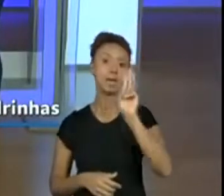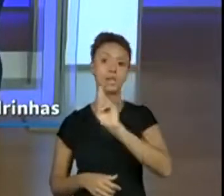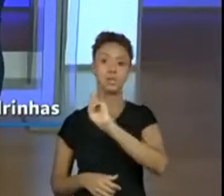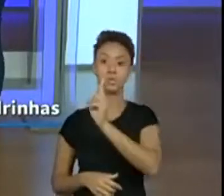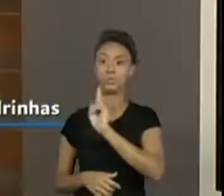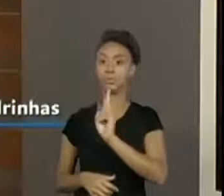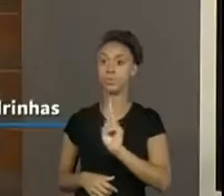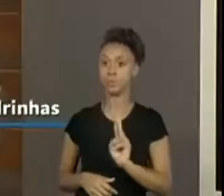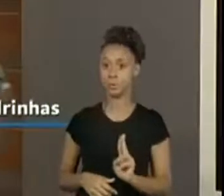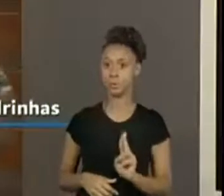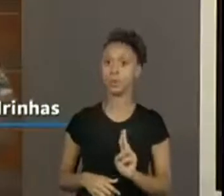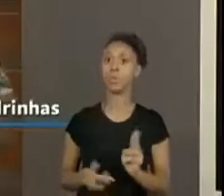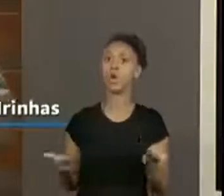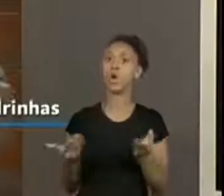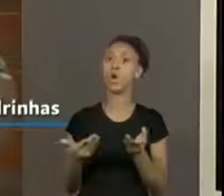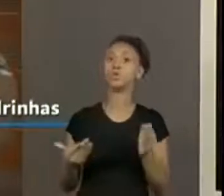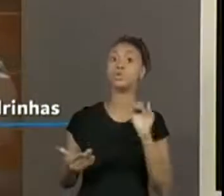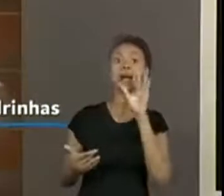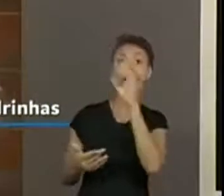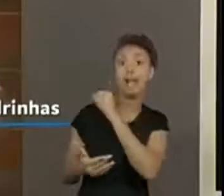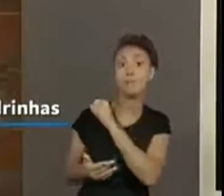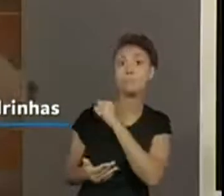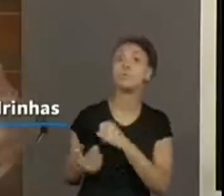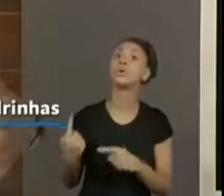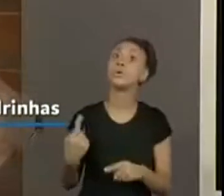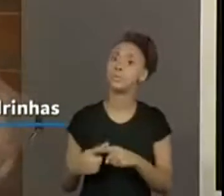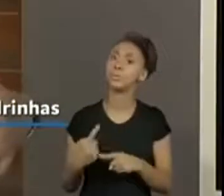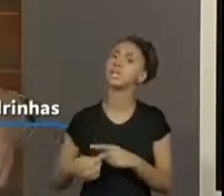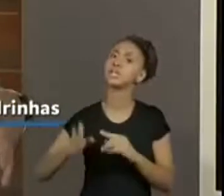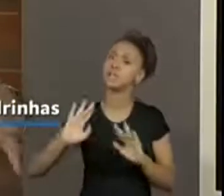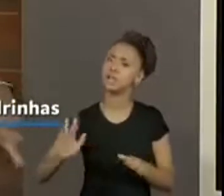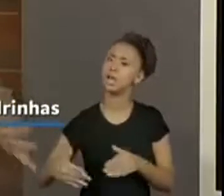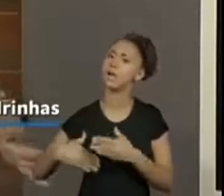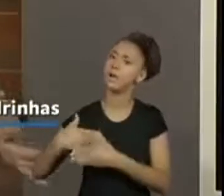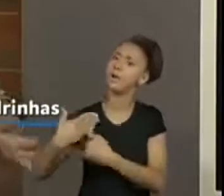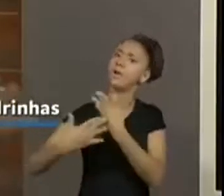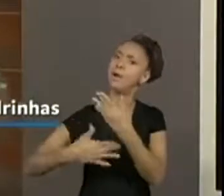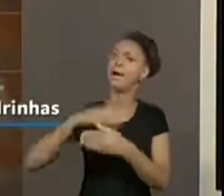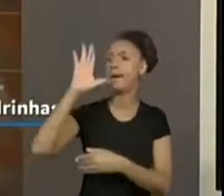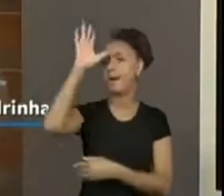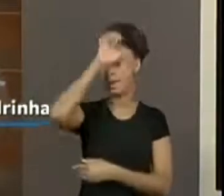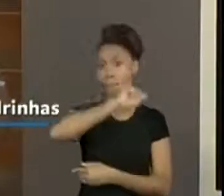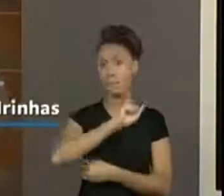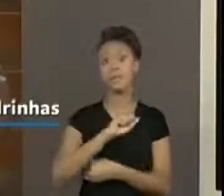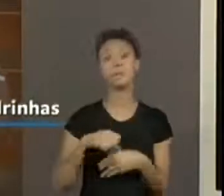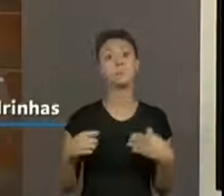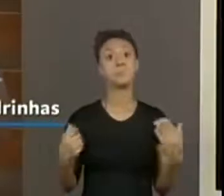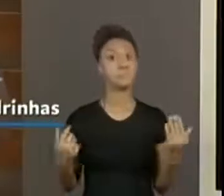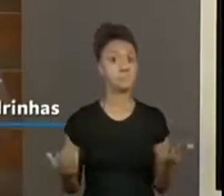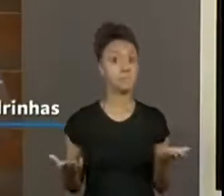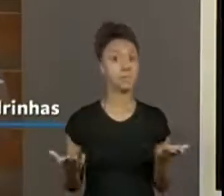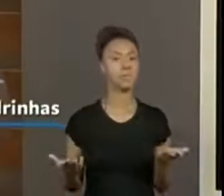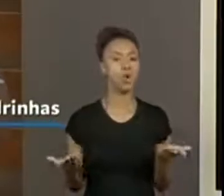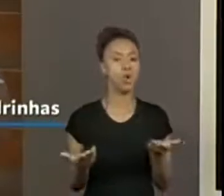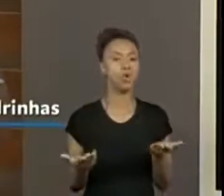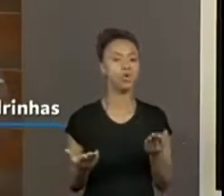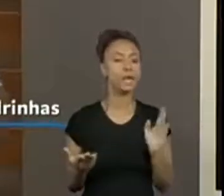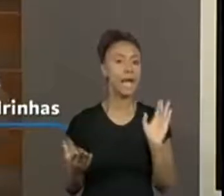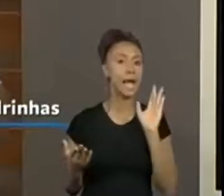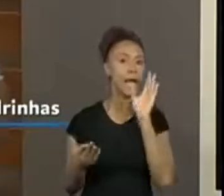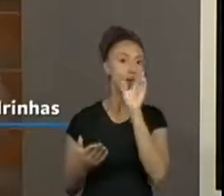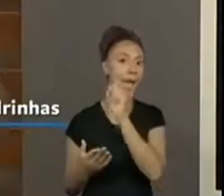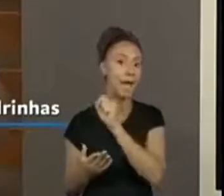um pouquinho mais rápido, porque a gente tem trabalhado essa semana inteira com essa lista. Então, gente vai fazer um pouquinho mais